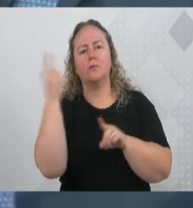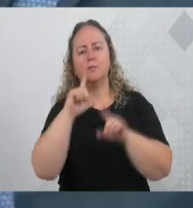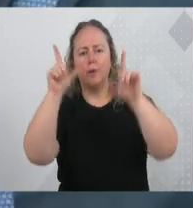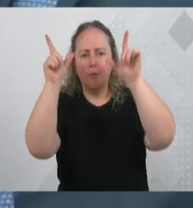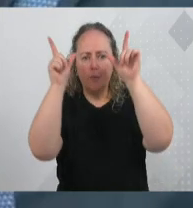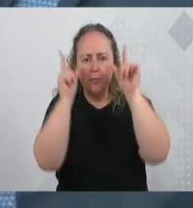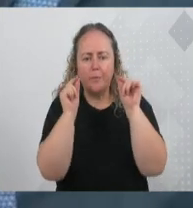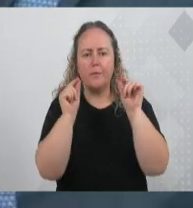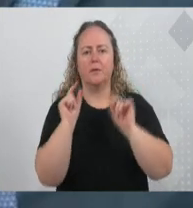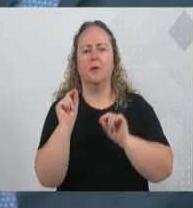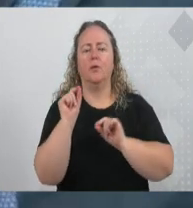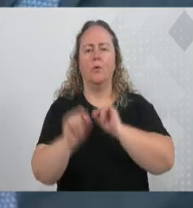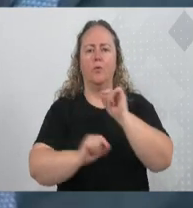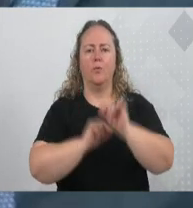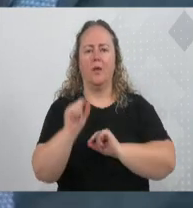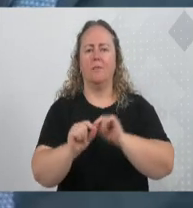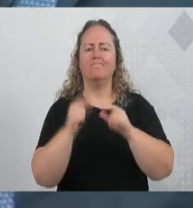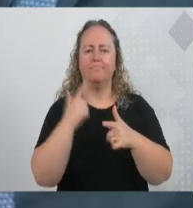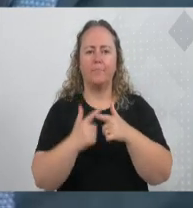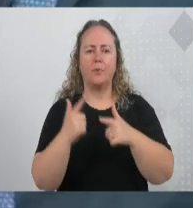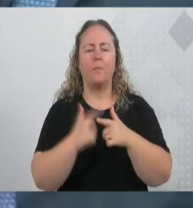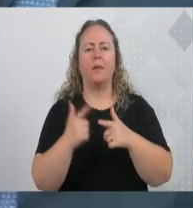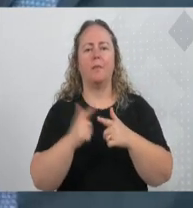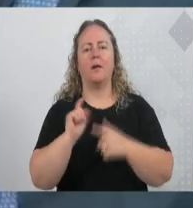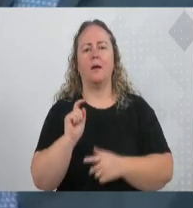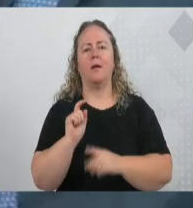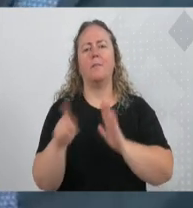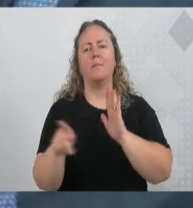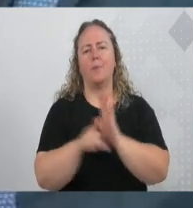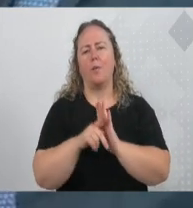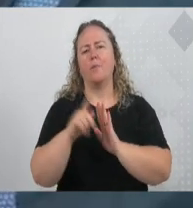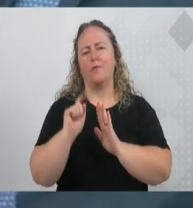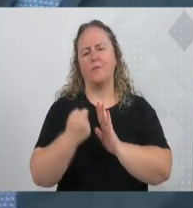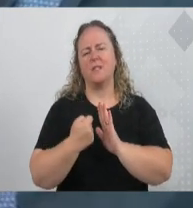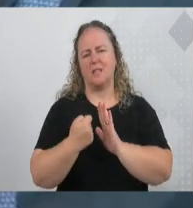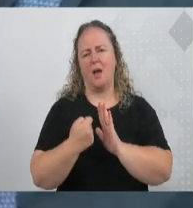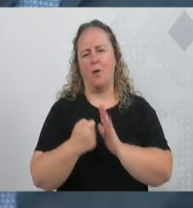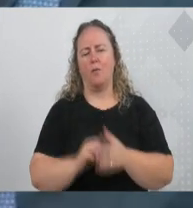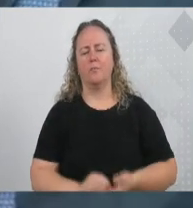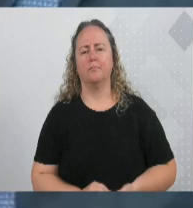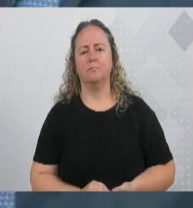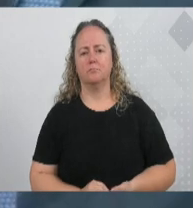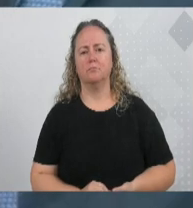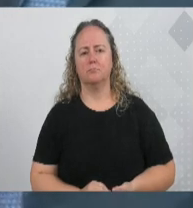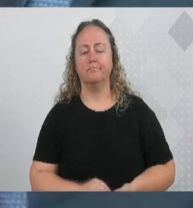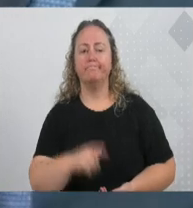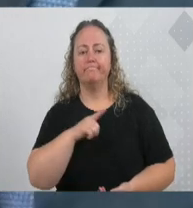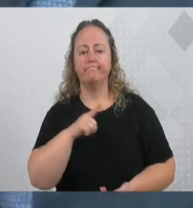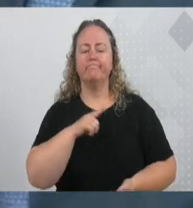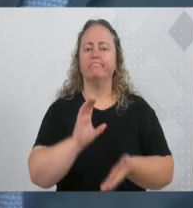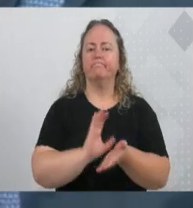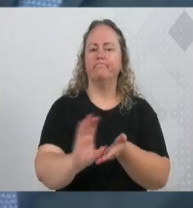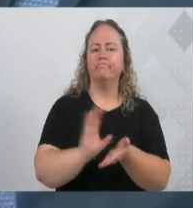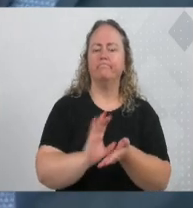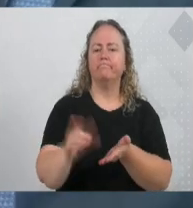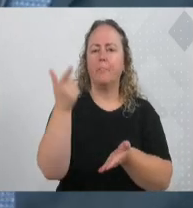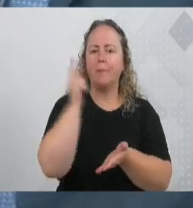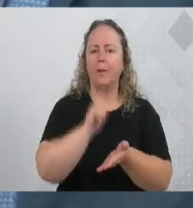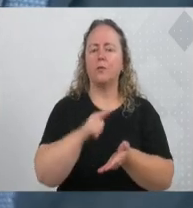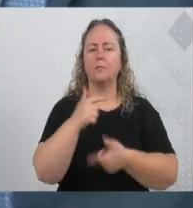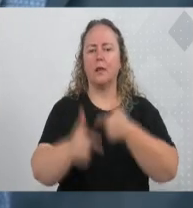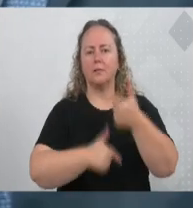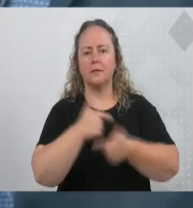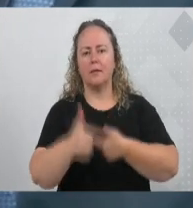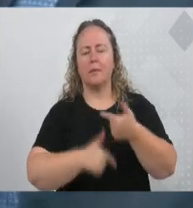fiscais dos municípios e estados. E o principal, mais recursos para a continuidade da prestação de serviços